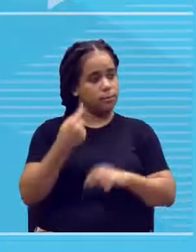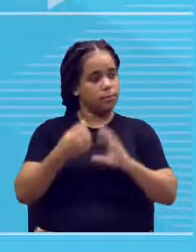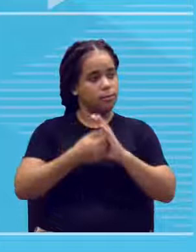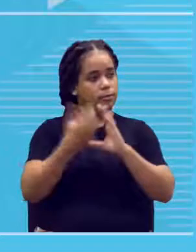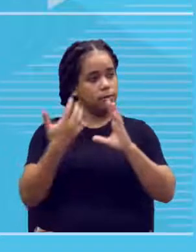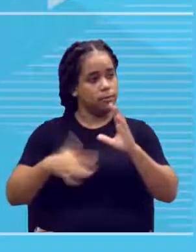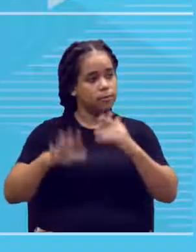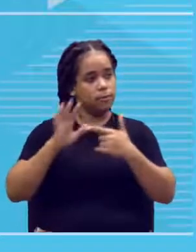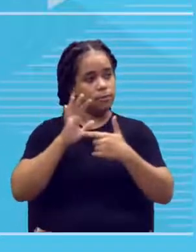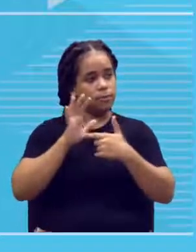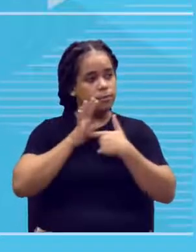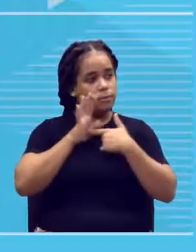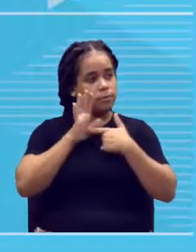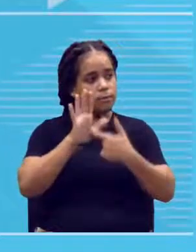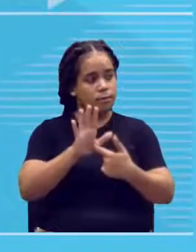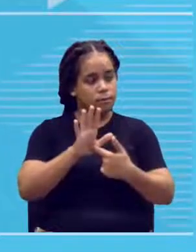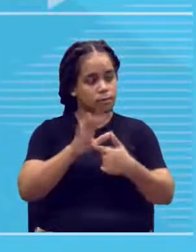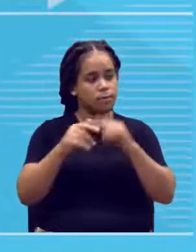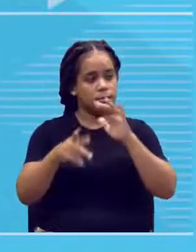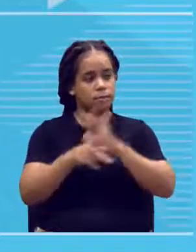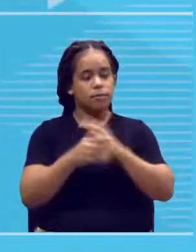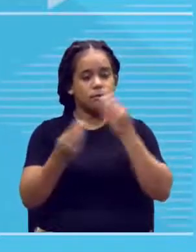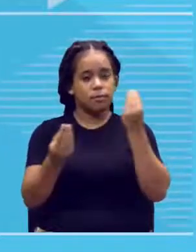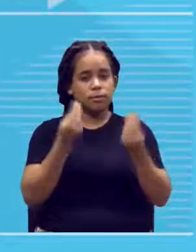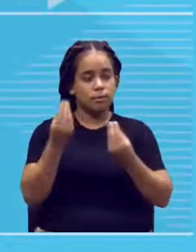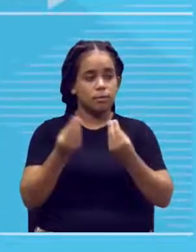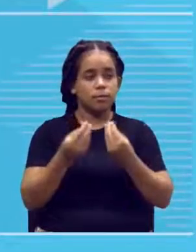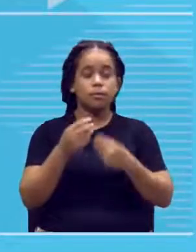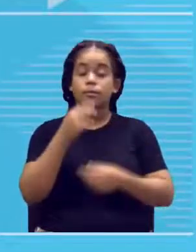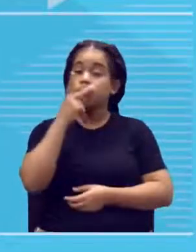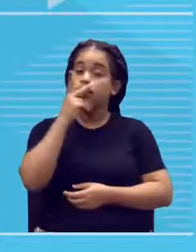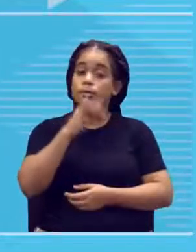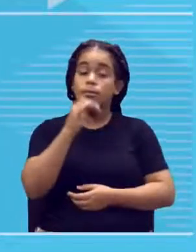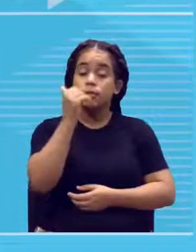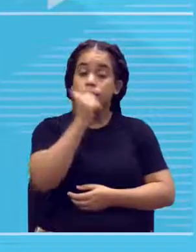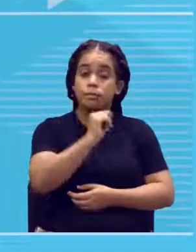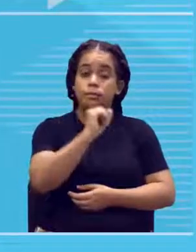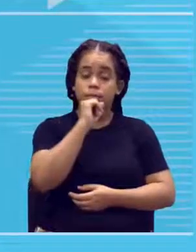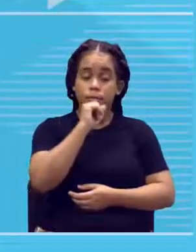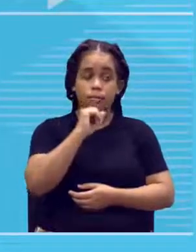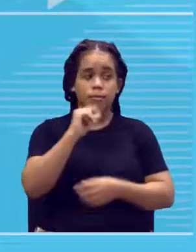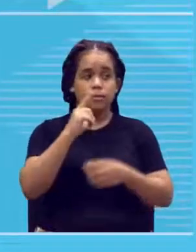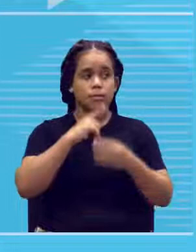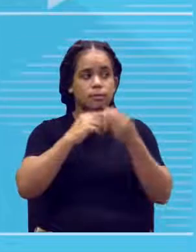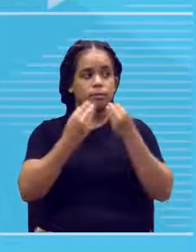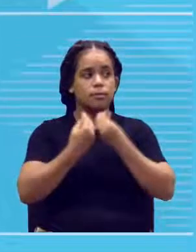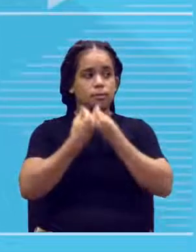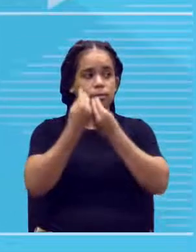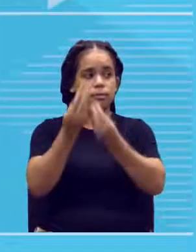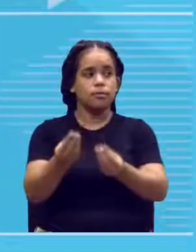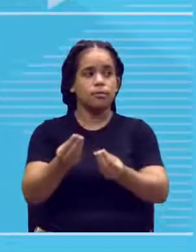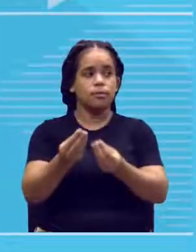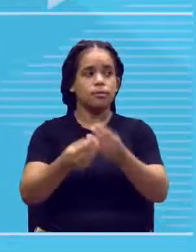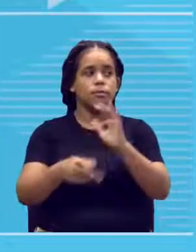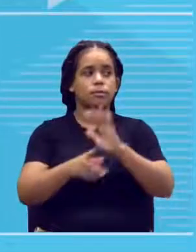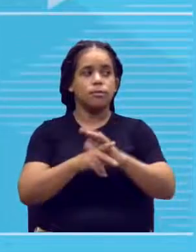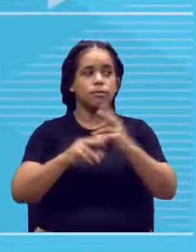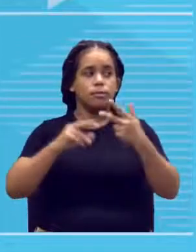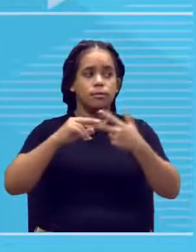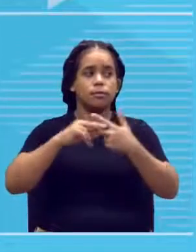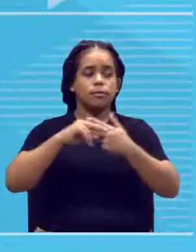situação do meio aqui. quando o pai e a mãe oferecem o gene